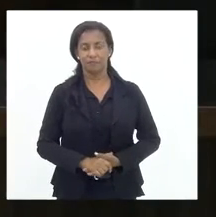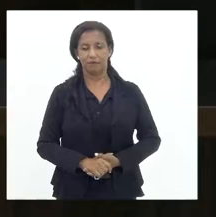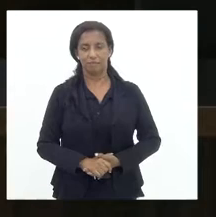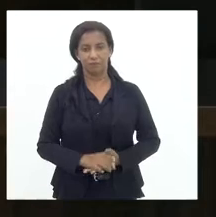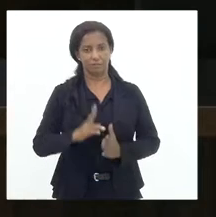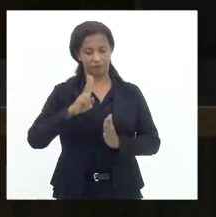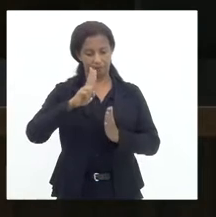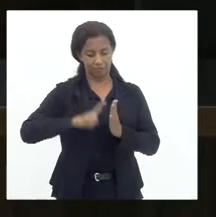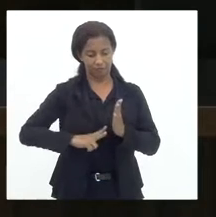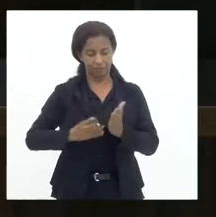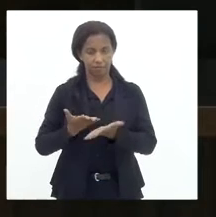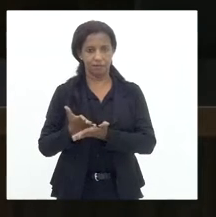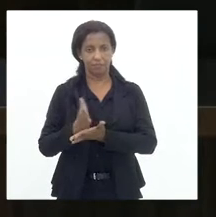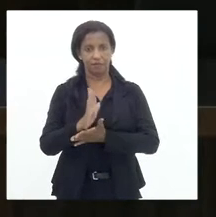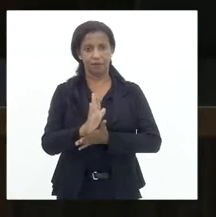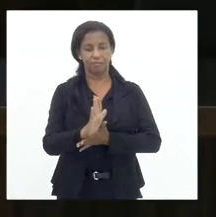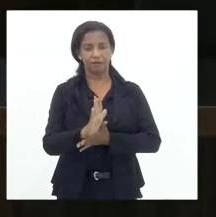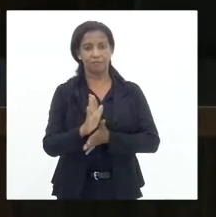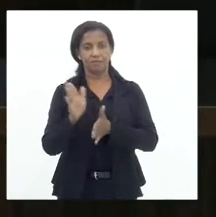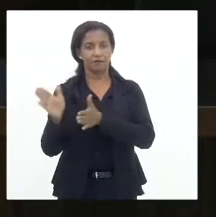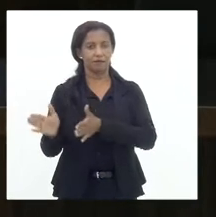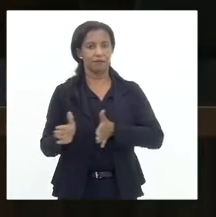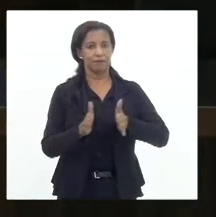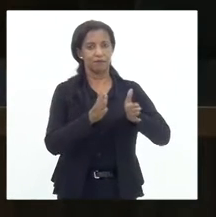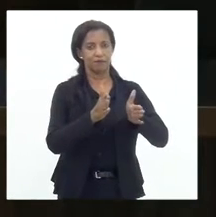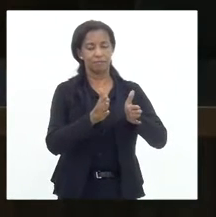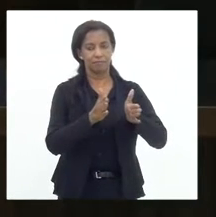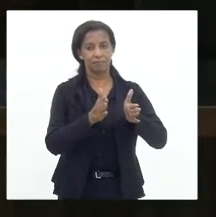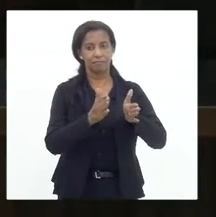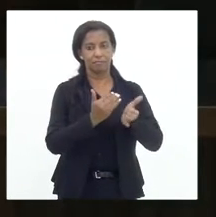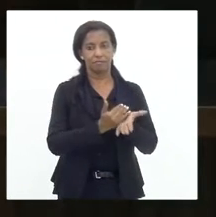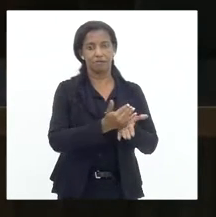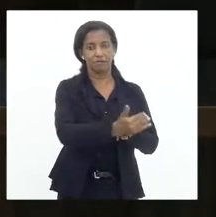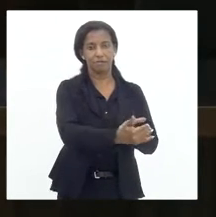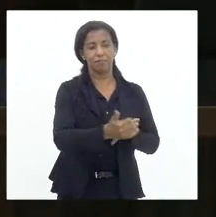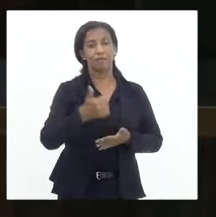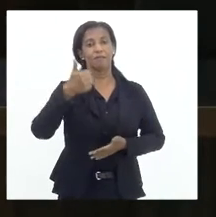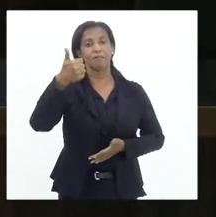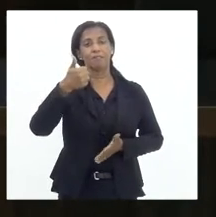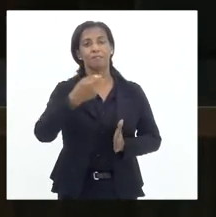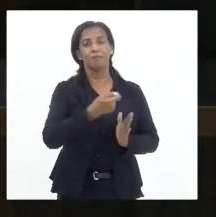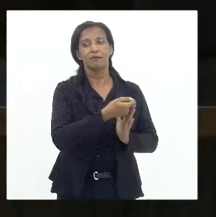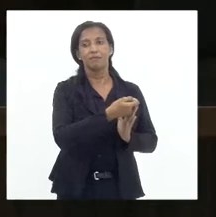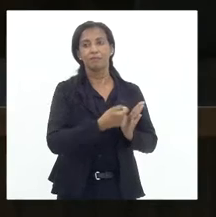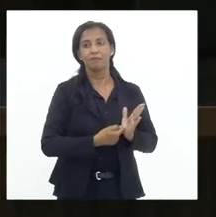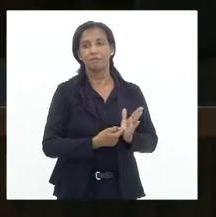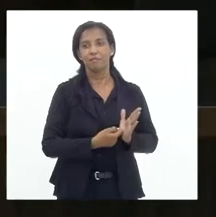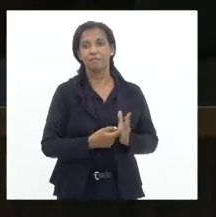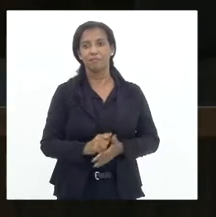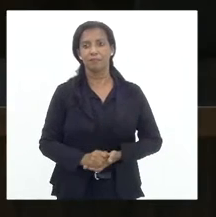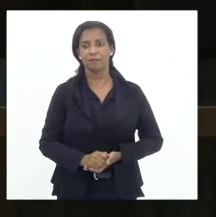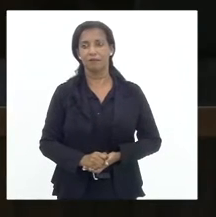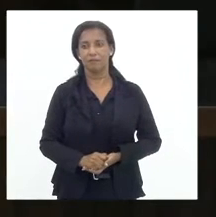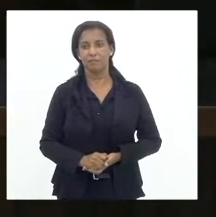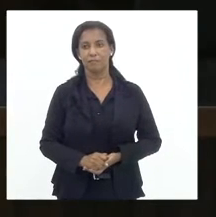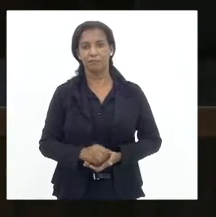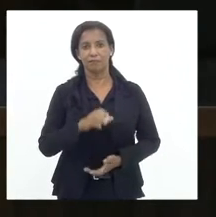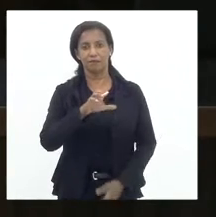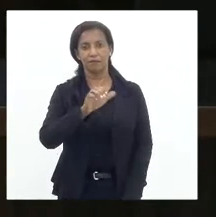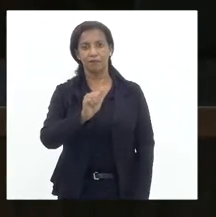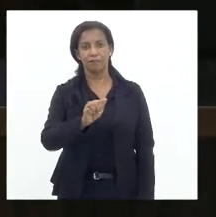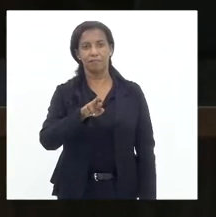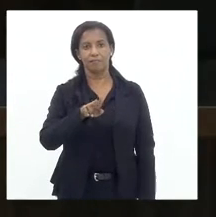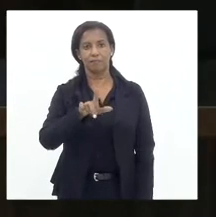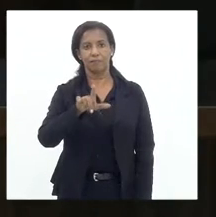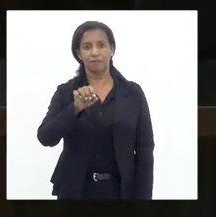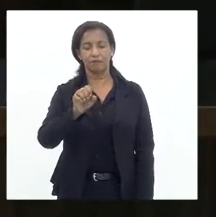Lida e aprovada a ata, passa-se ao expediente inicial. O primeiro orador escrito é o nobre deputado Carlos Macedo.